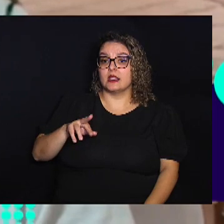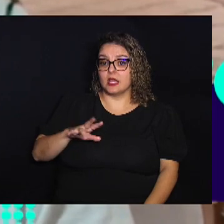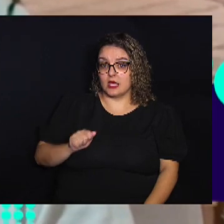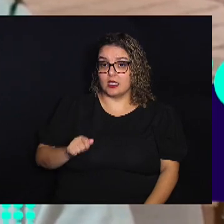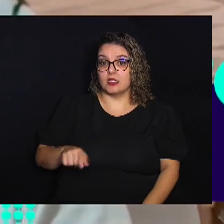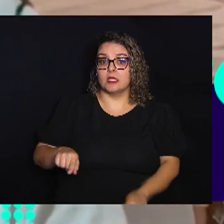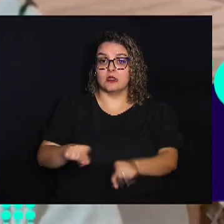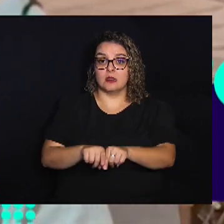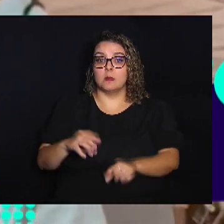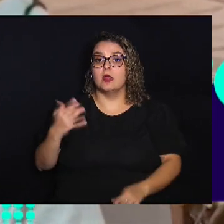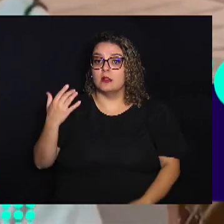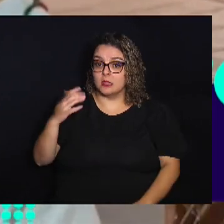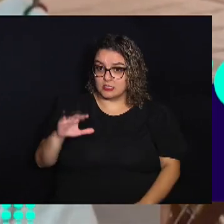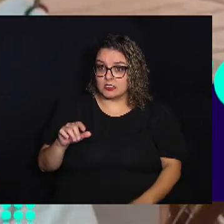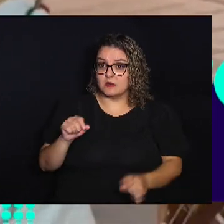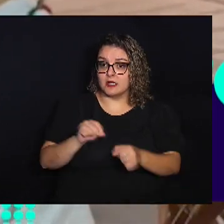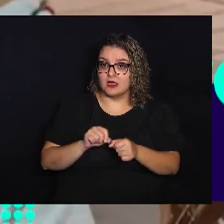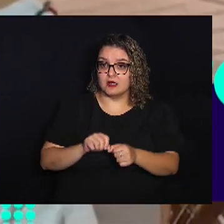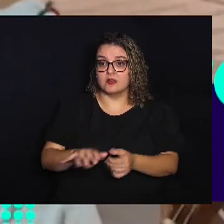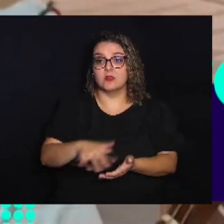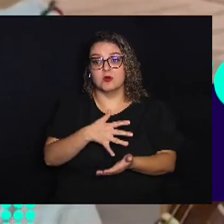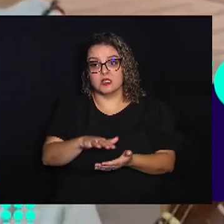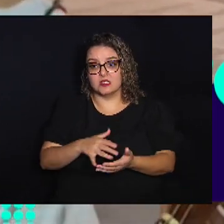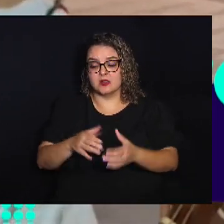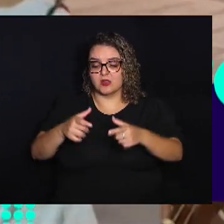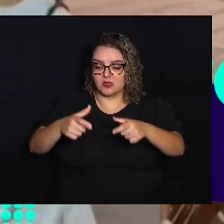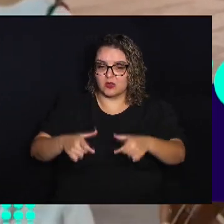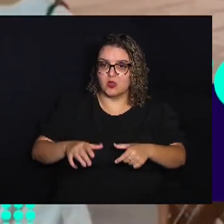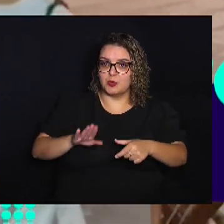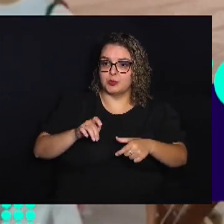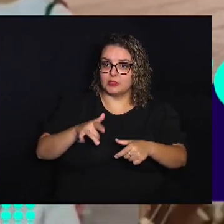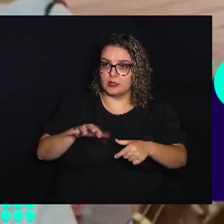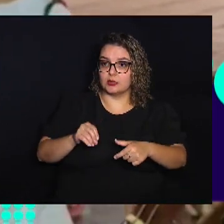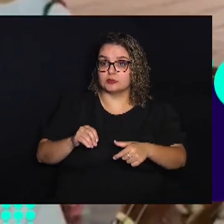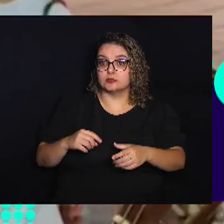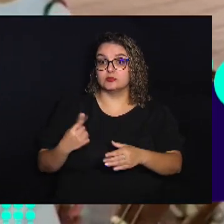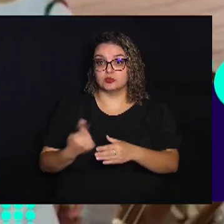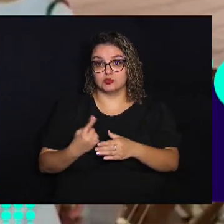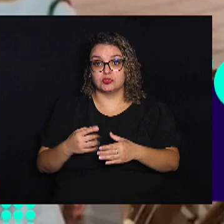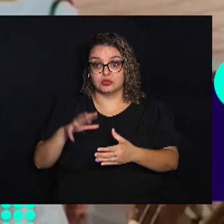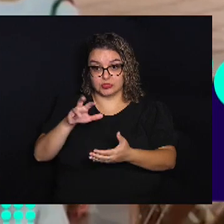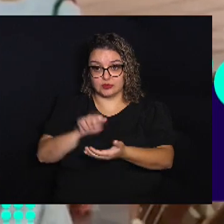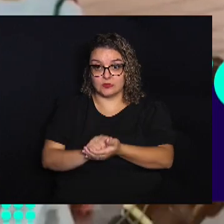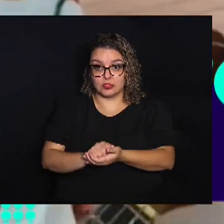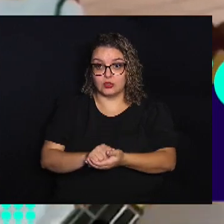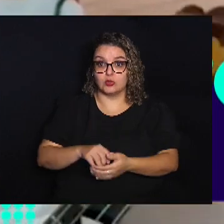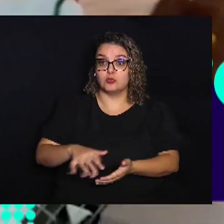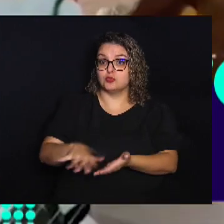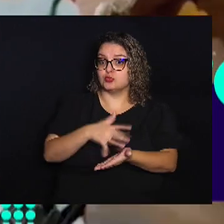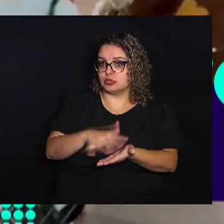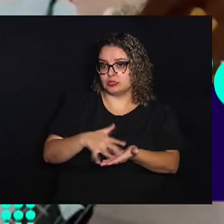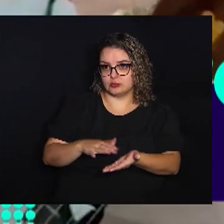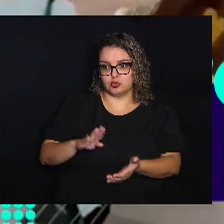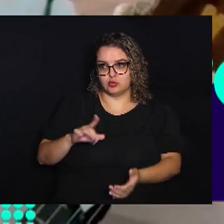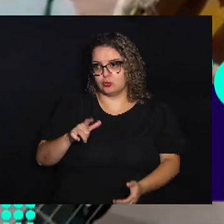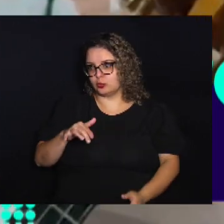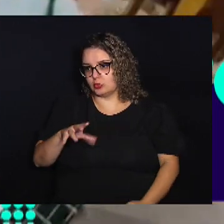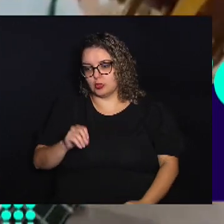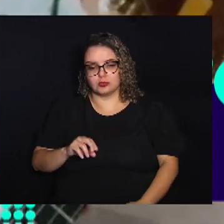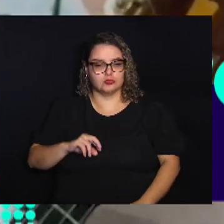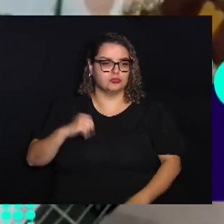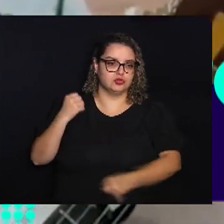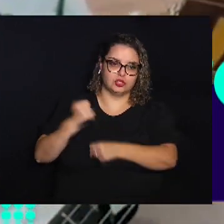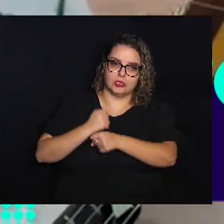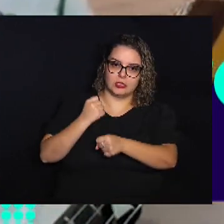lançamento Dos sambas do bloco Do álbum Que a gente gravou Com os sambas do bloco Ao longo de muitos anos